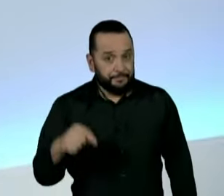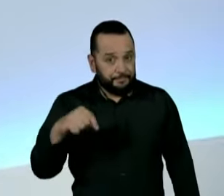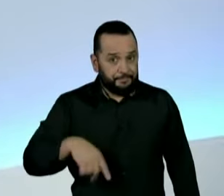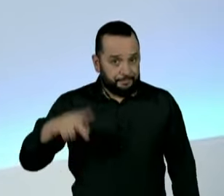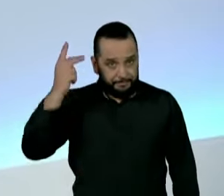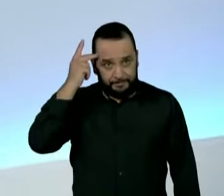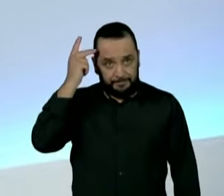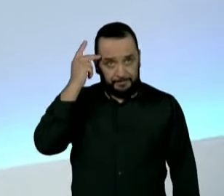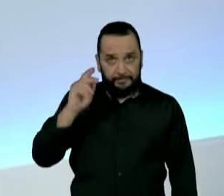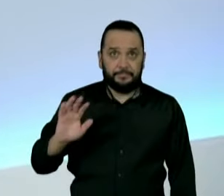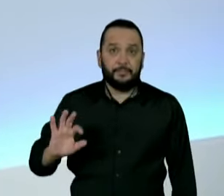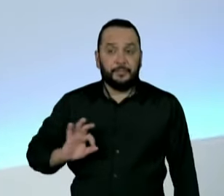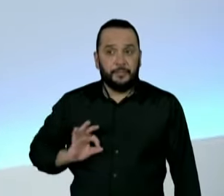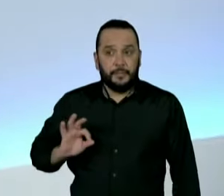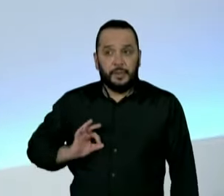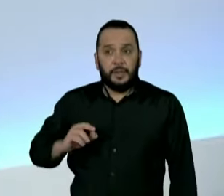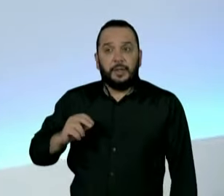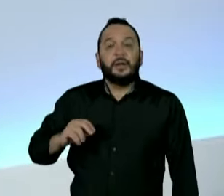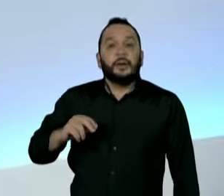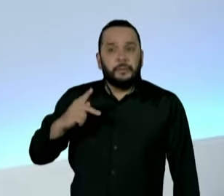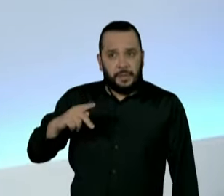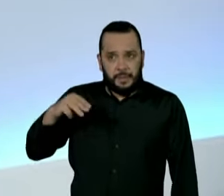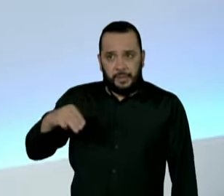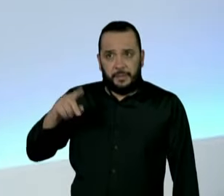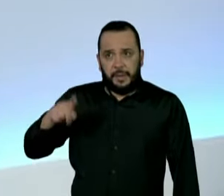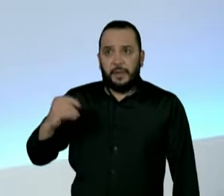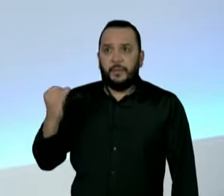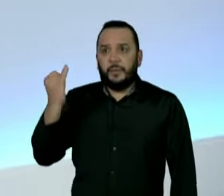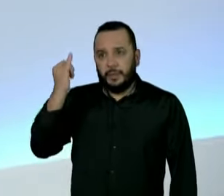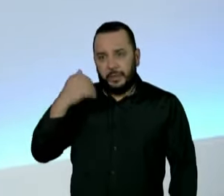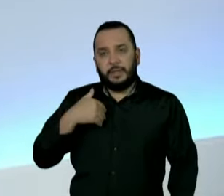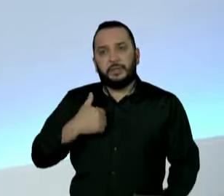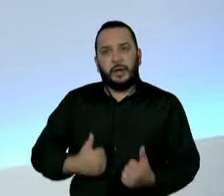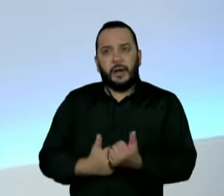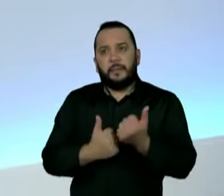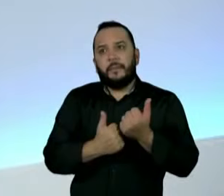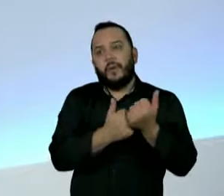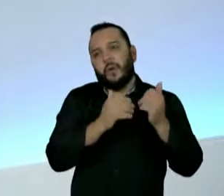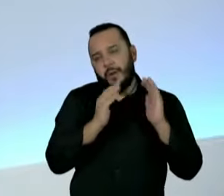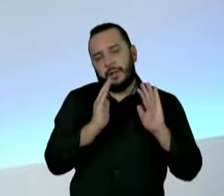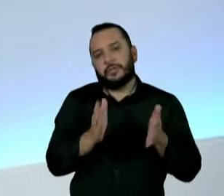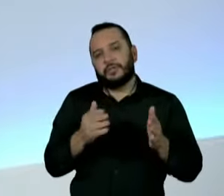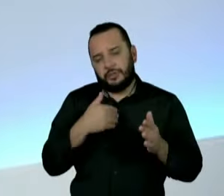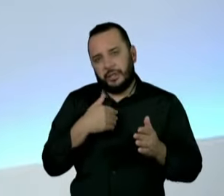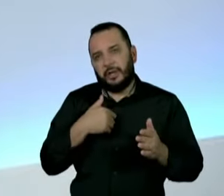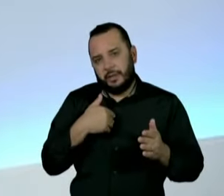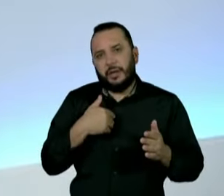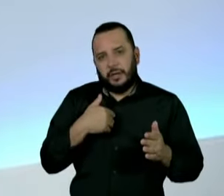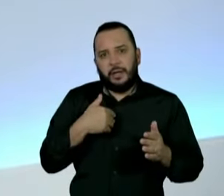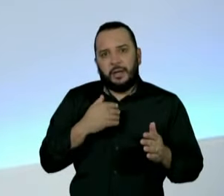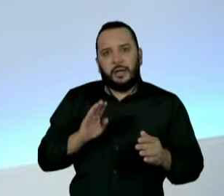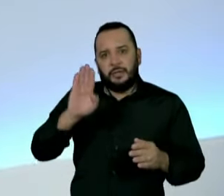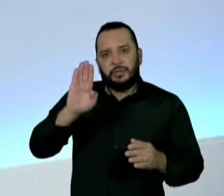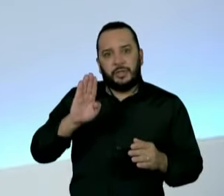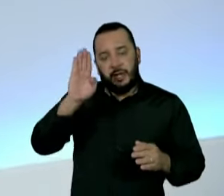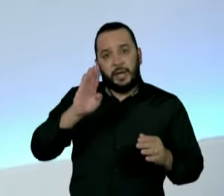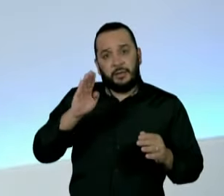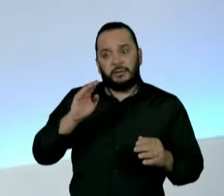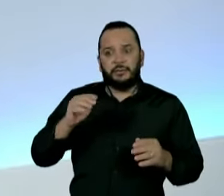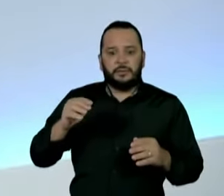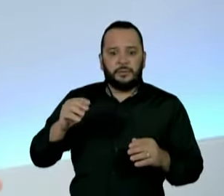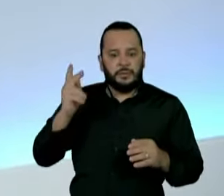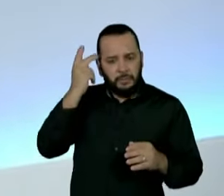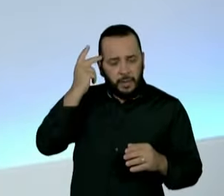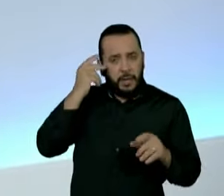mas a categoria dos policiais militares é uma categoria importante para se ganhar uma eleição aqui no Estado, no Brasil também, em âmbito nacional, isso se repete de alguma forma.